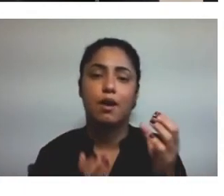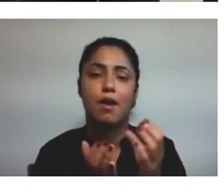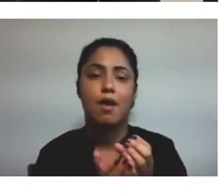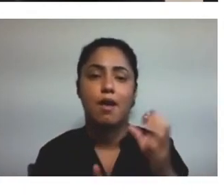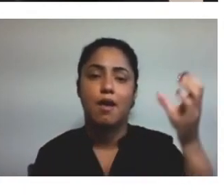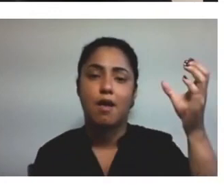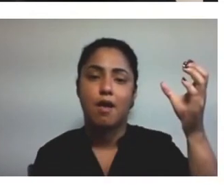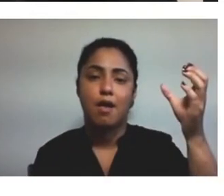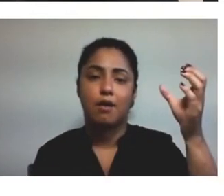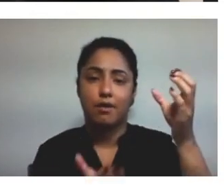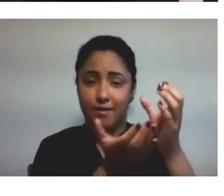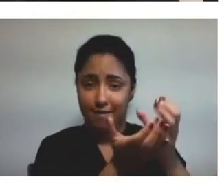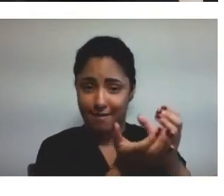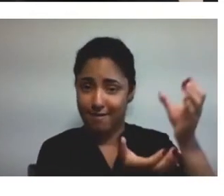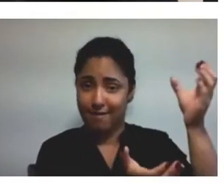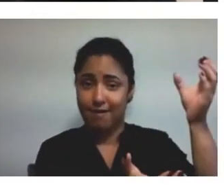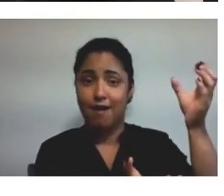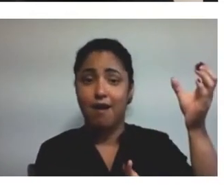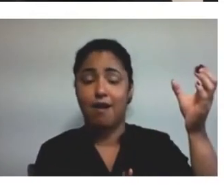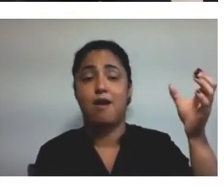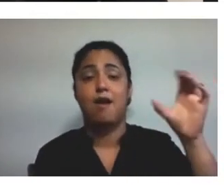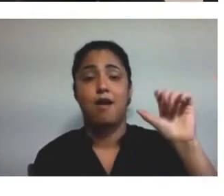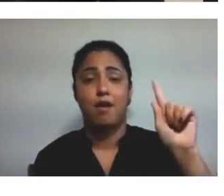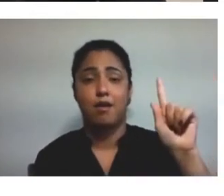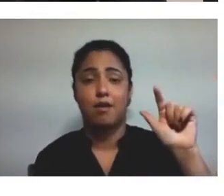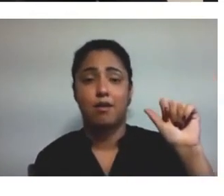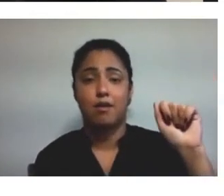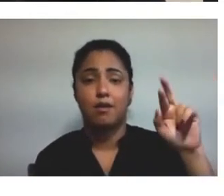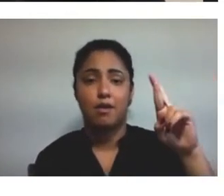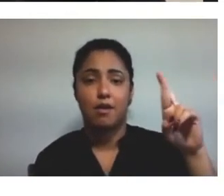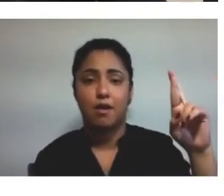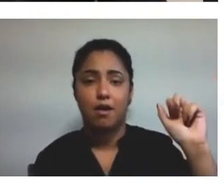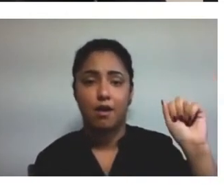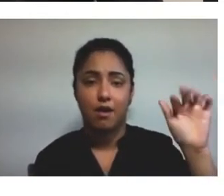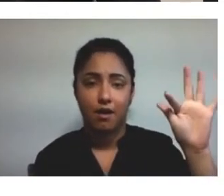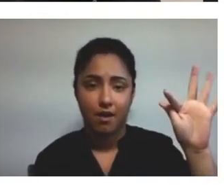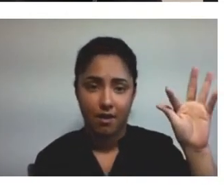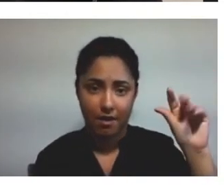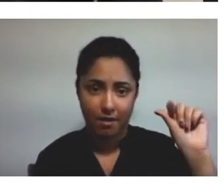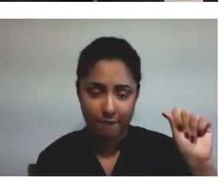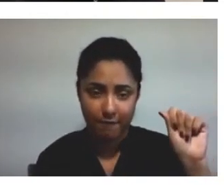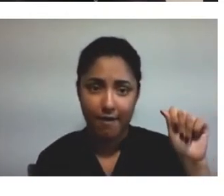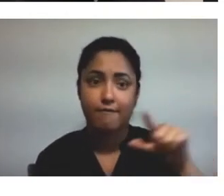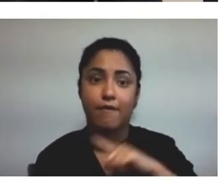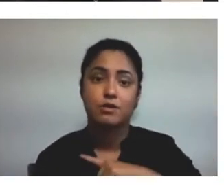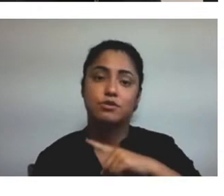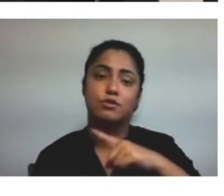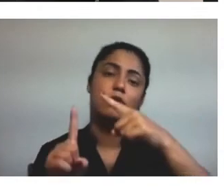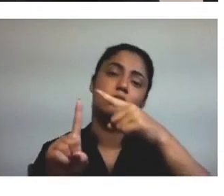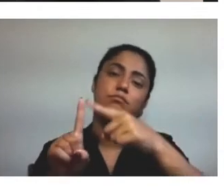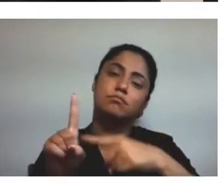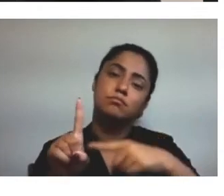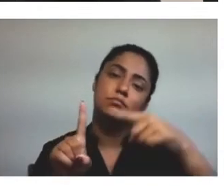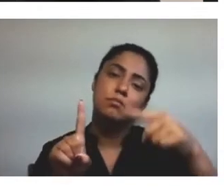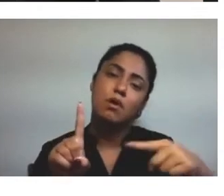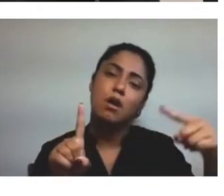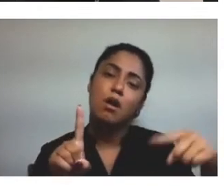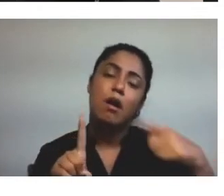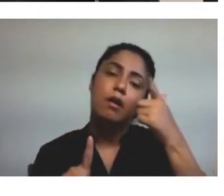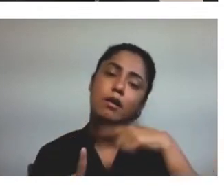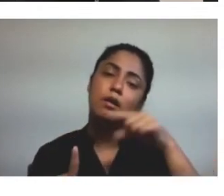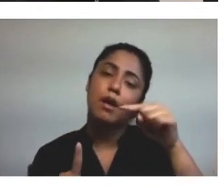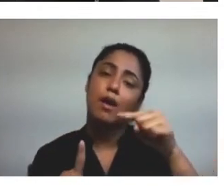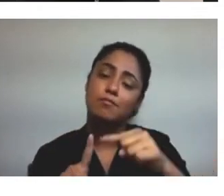Nós fizemos esse medidor de latinhas para que os alunos tivessem noção de qual equipe estava na frente.